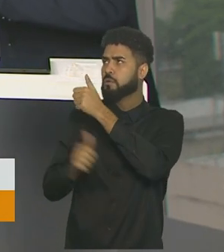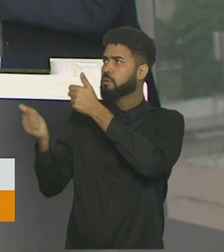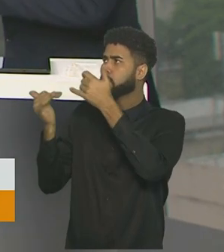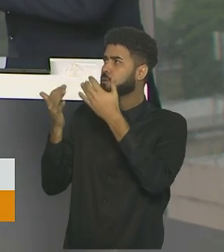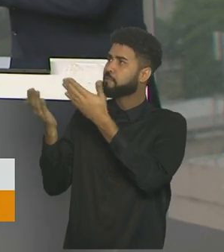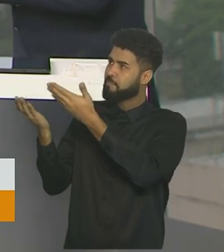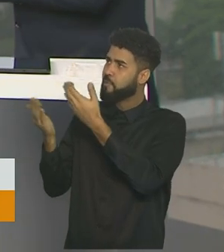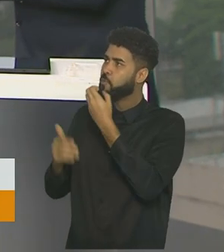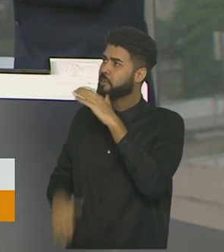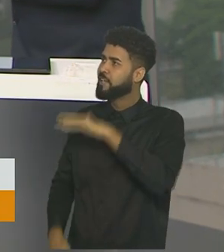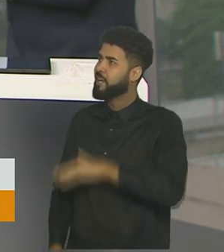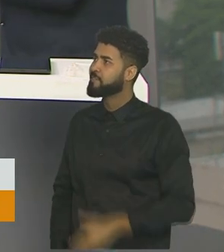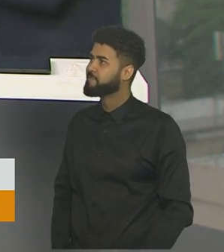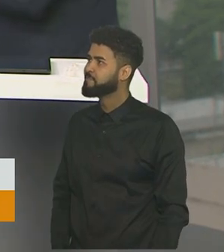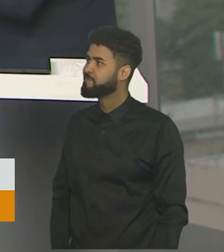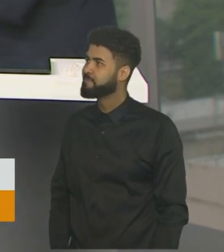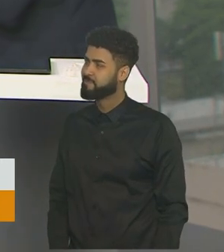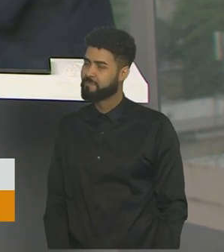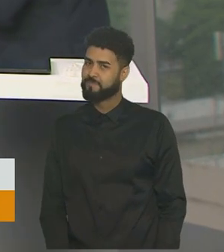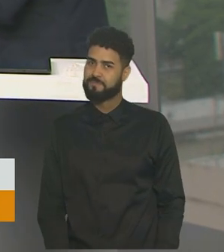É isso, Maurício. Boa tarde.